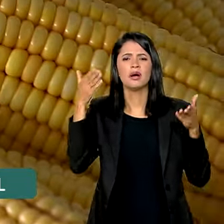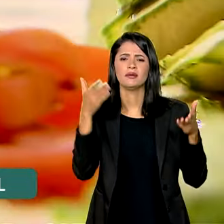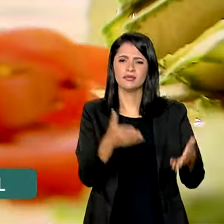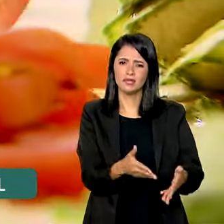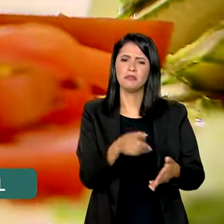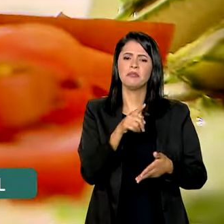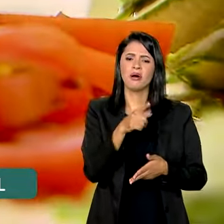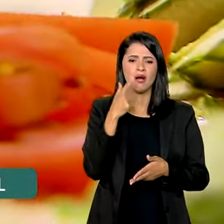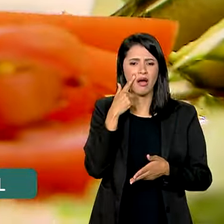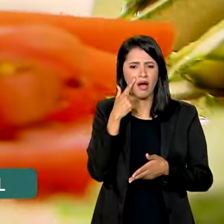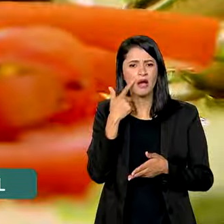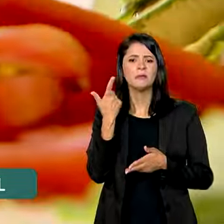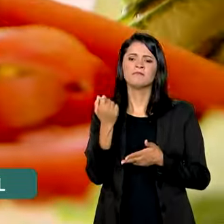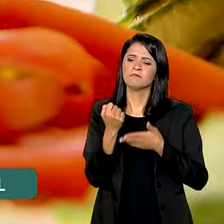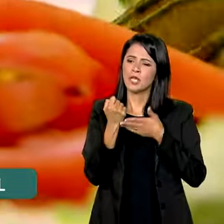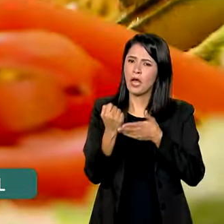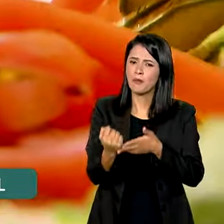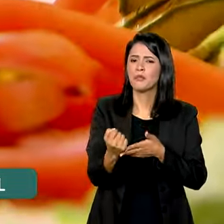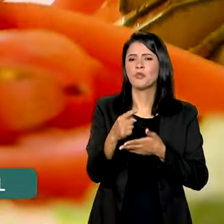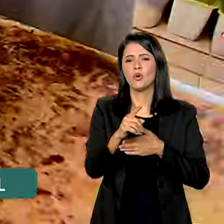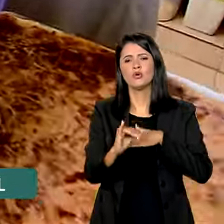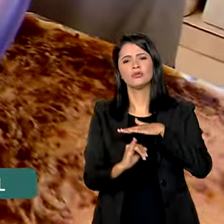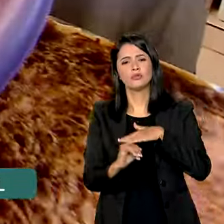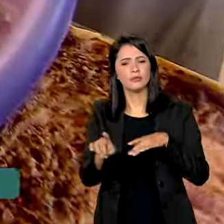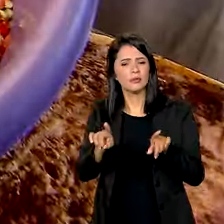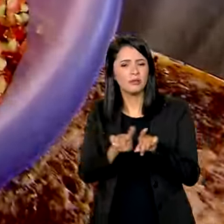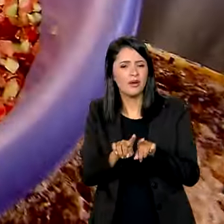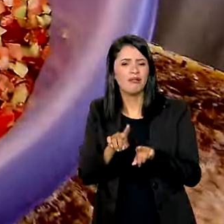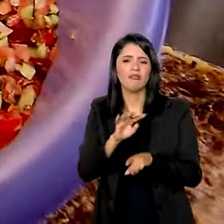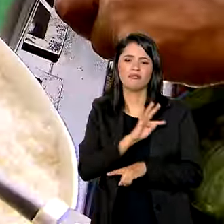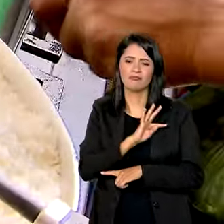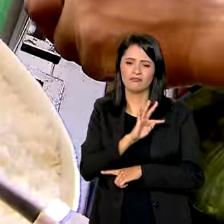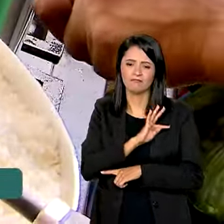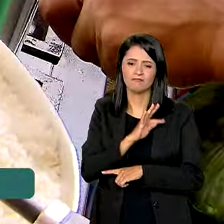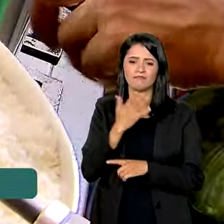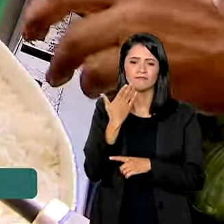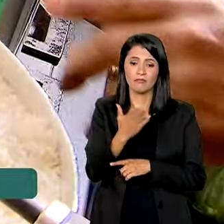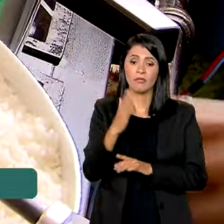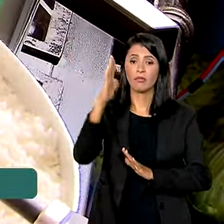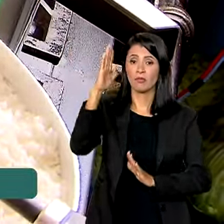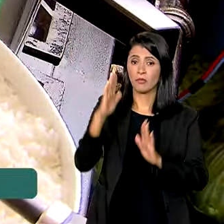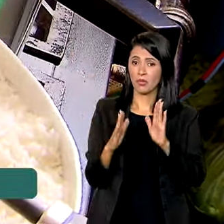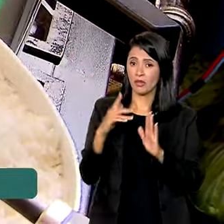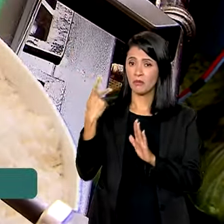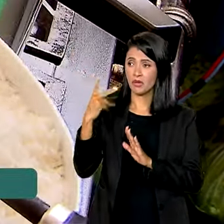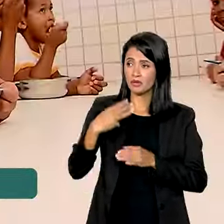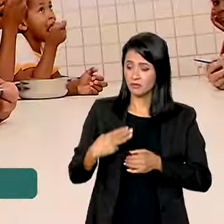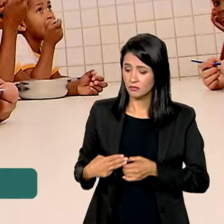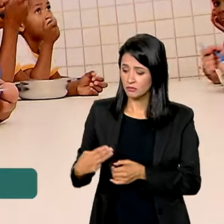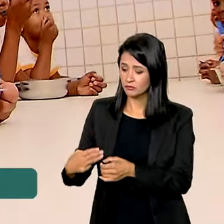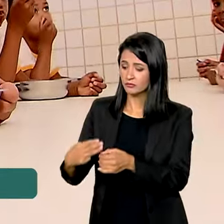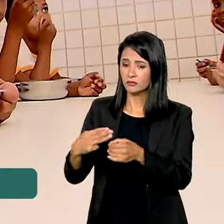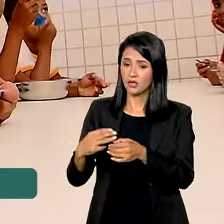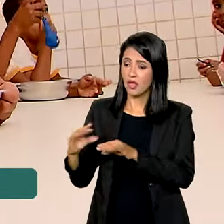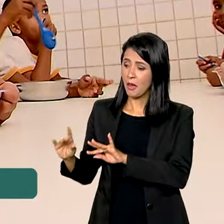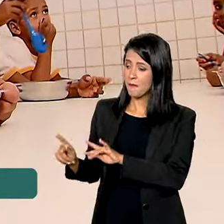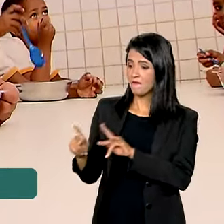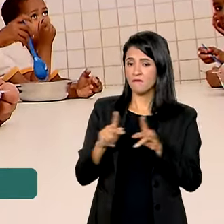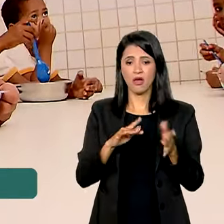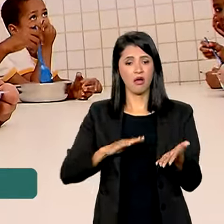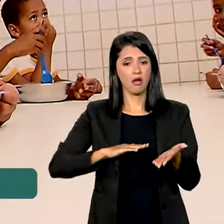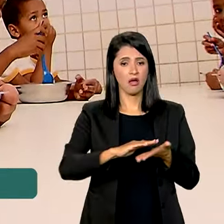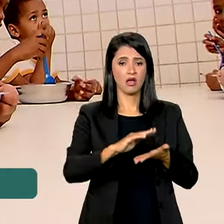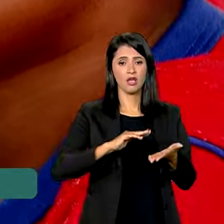das ações e contar com apoio institucional e técnico. E o prazo para esses municípios enviarem a